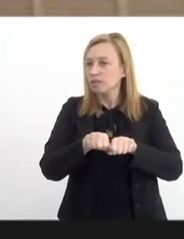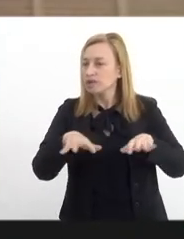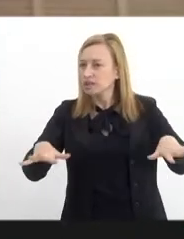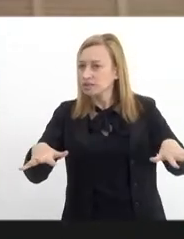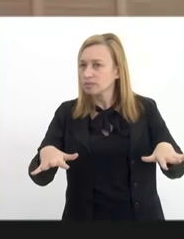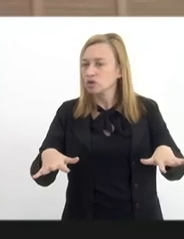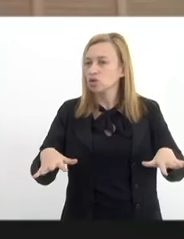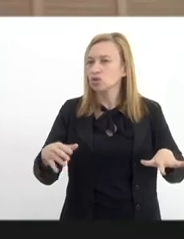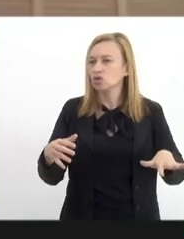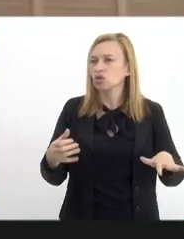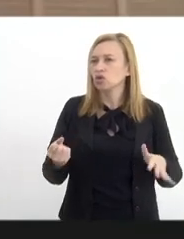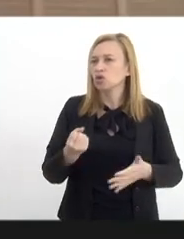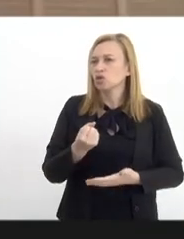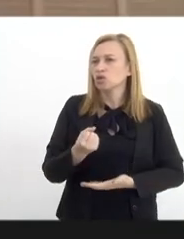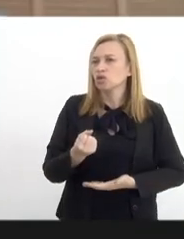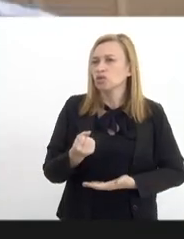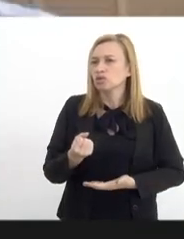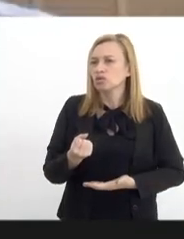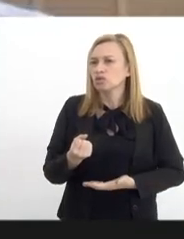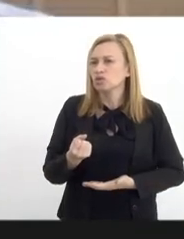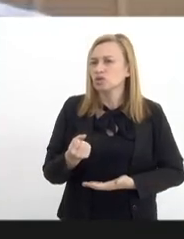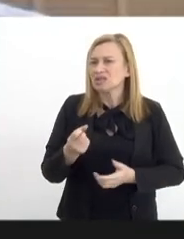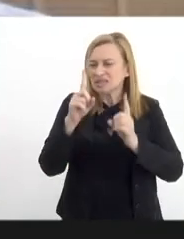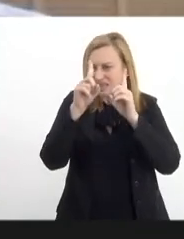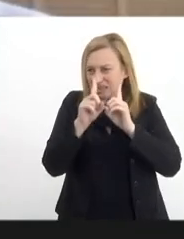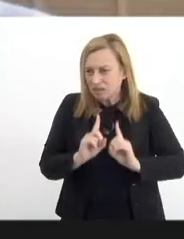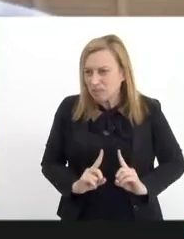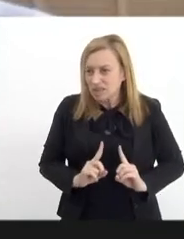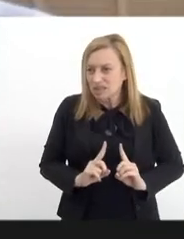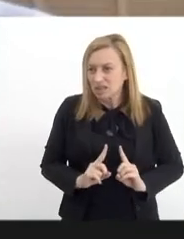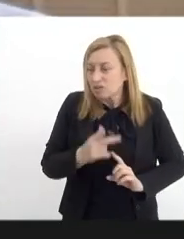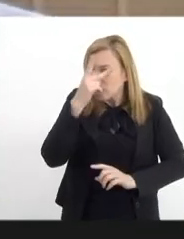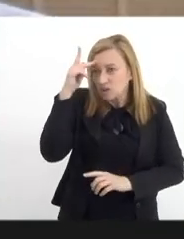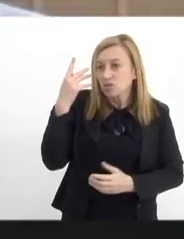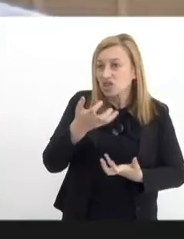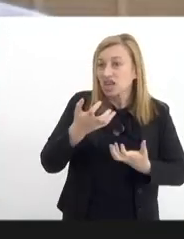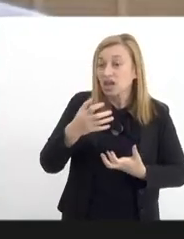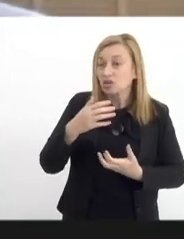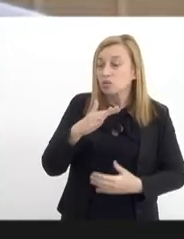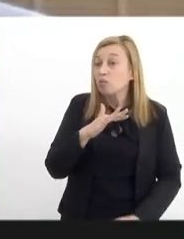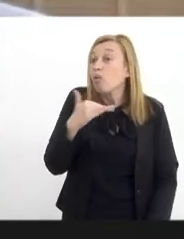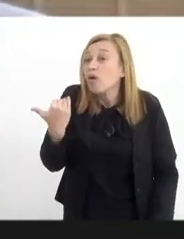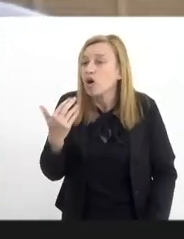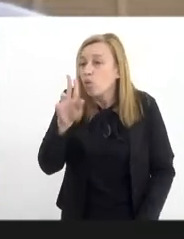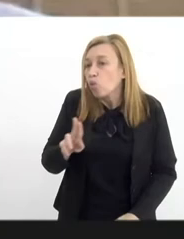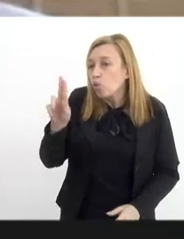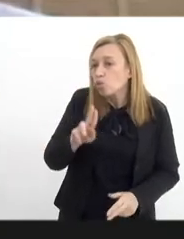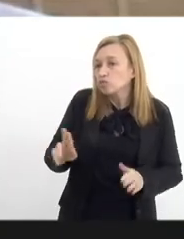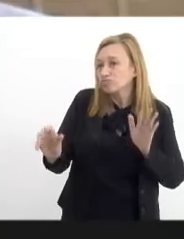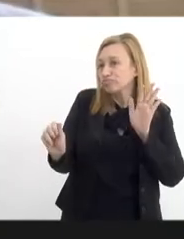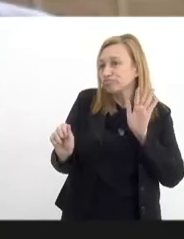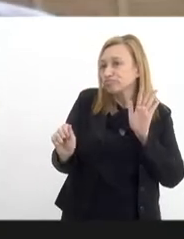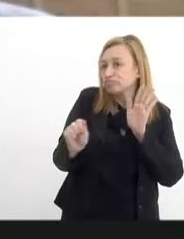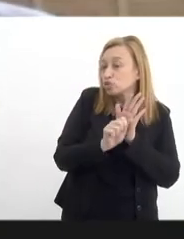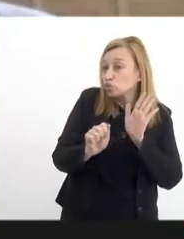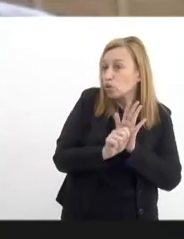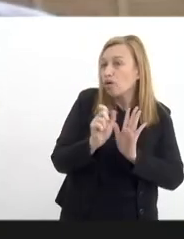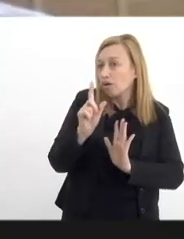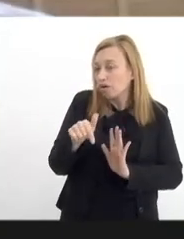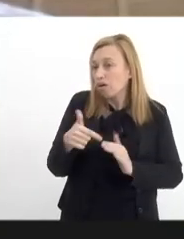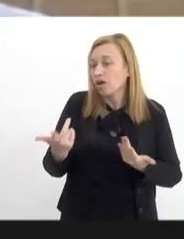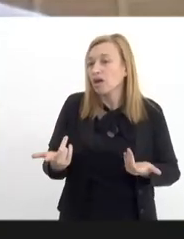o aumento de depressão e suicídios, devido ao uso abusivo de substâncias, então,